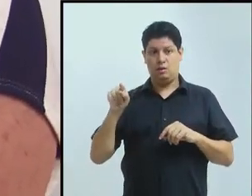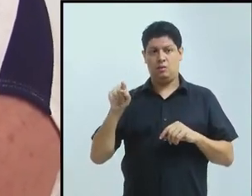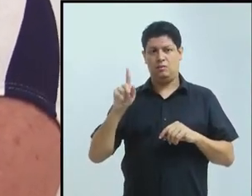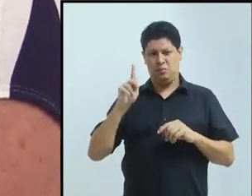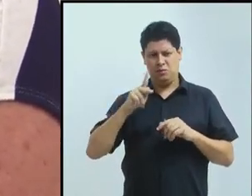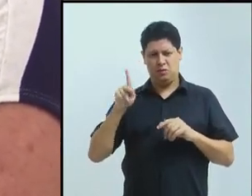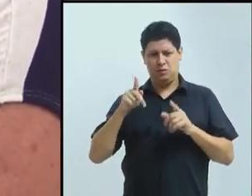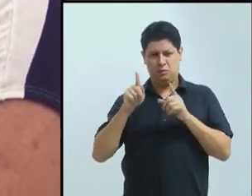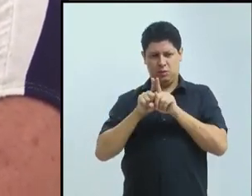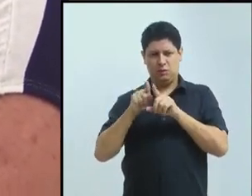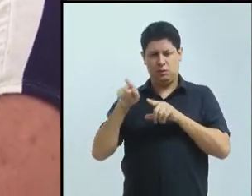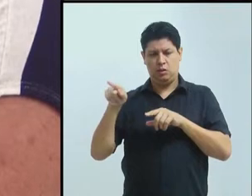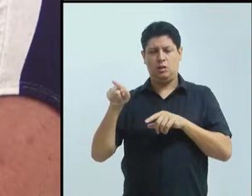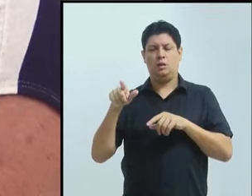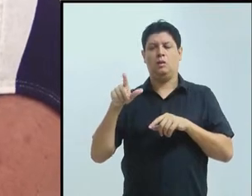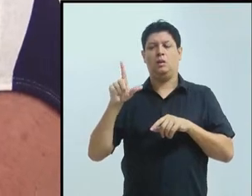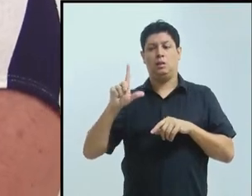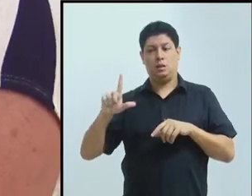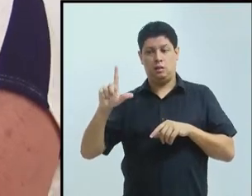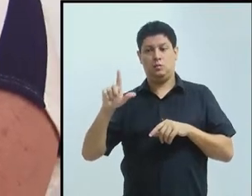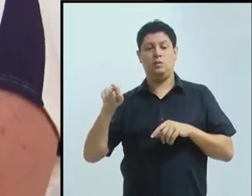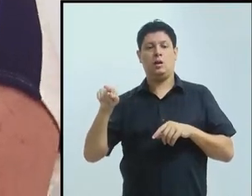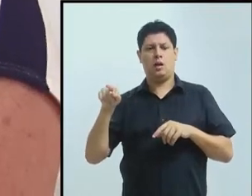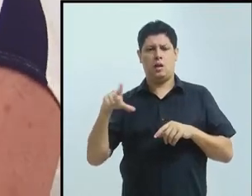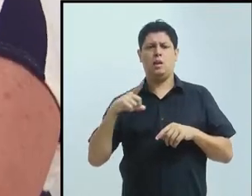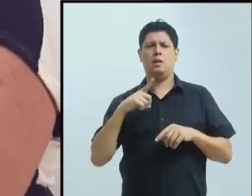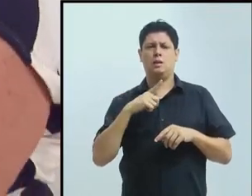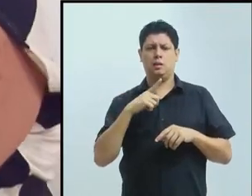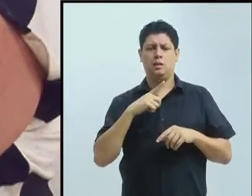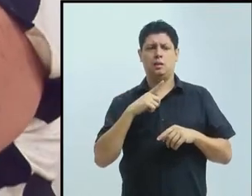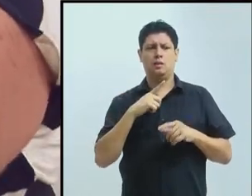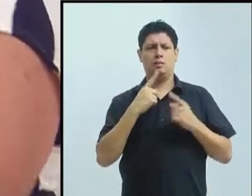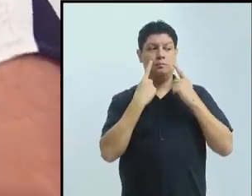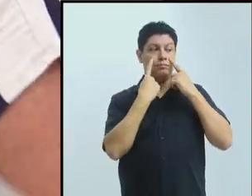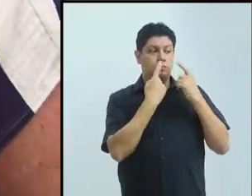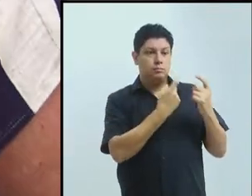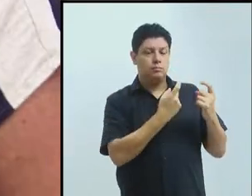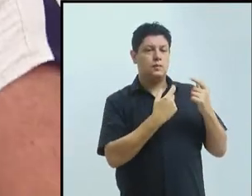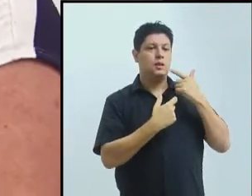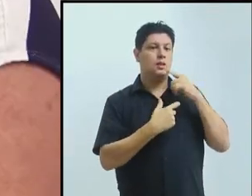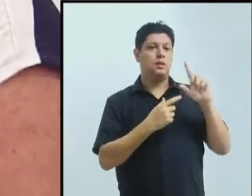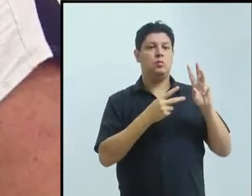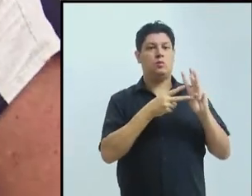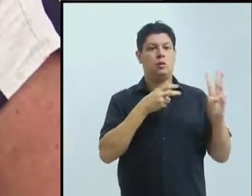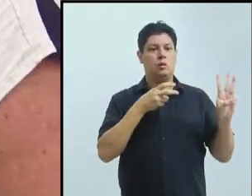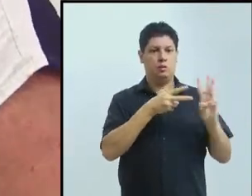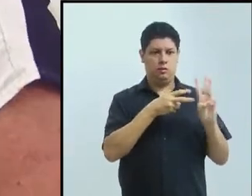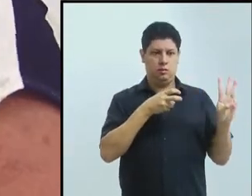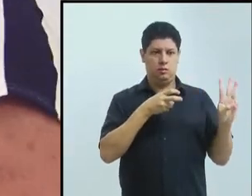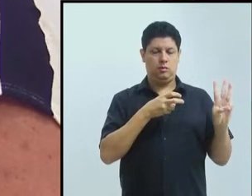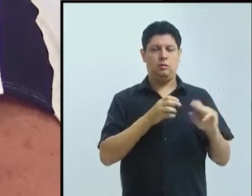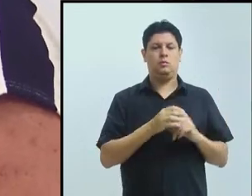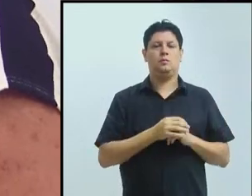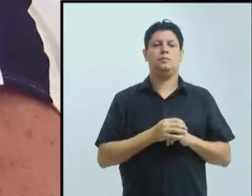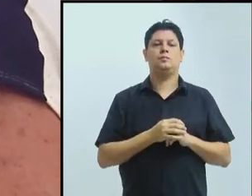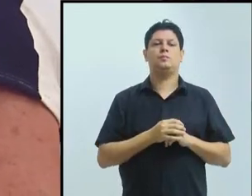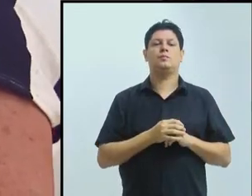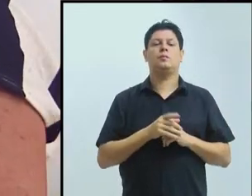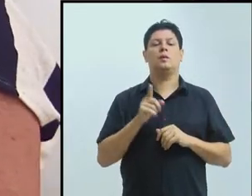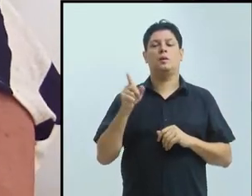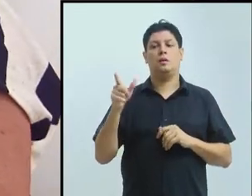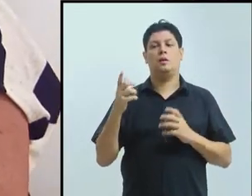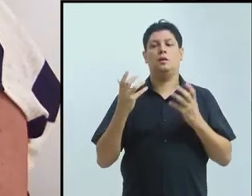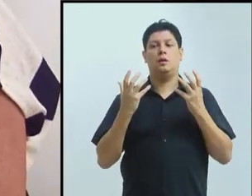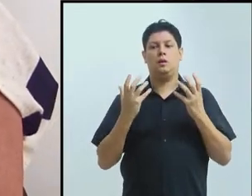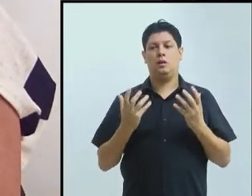línguas indígenas, e sempre ela quer abrir um espaço para... A